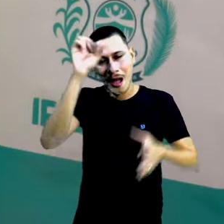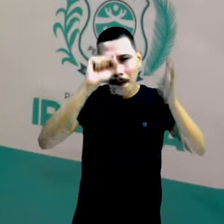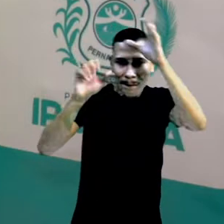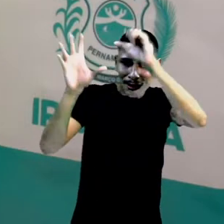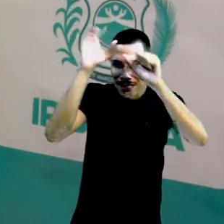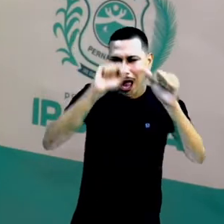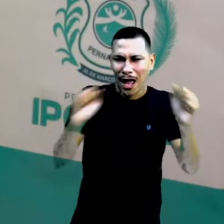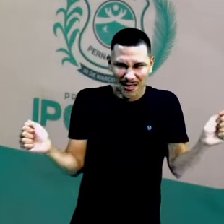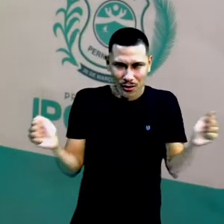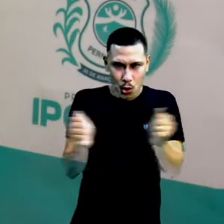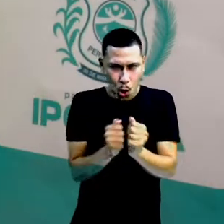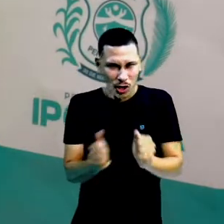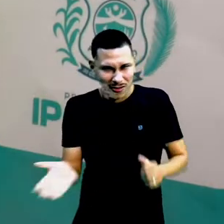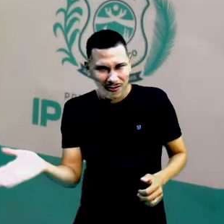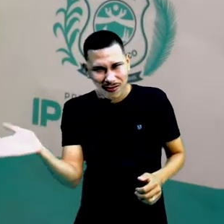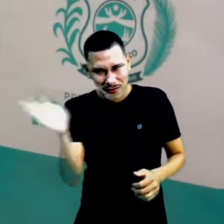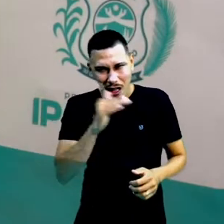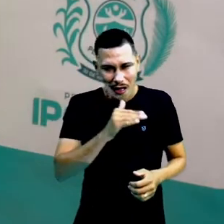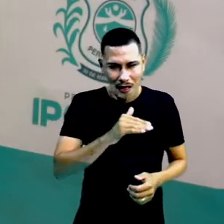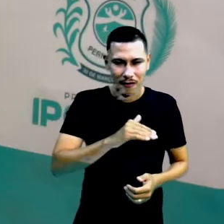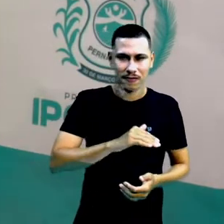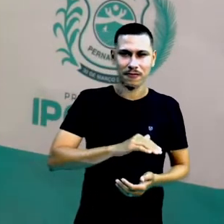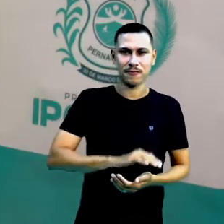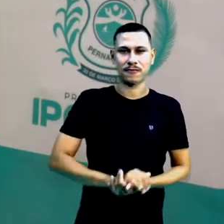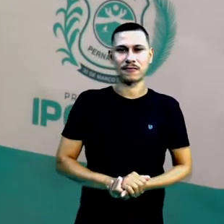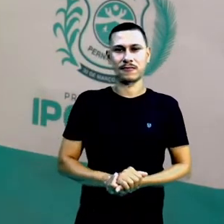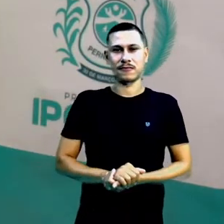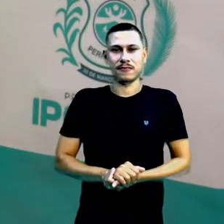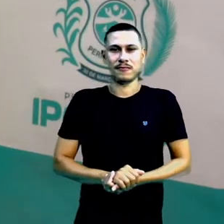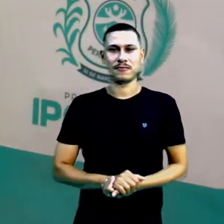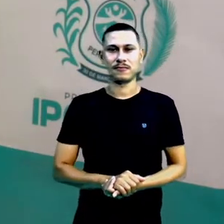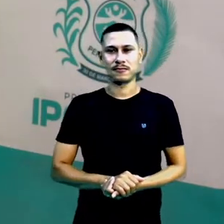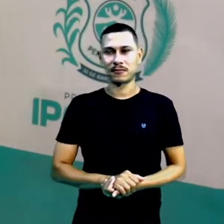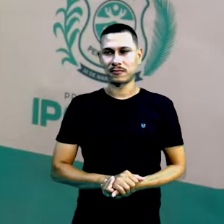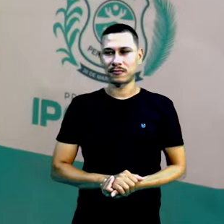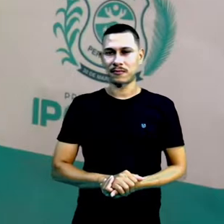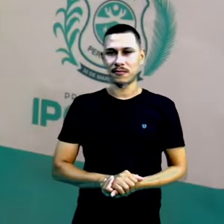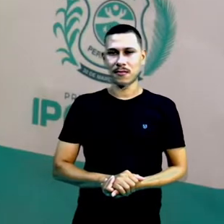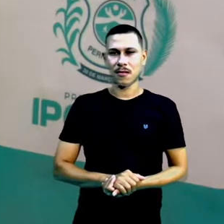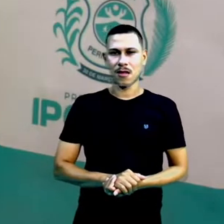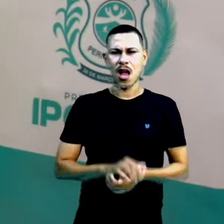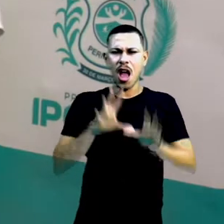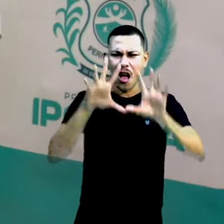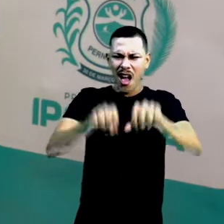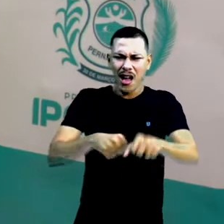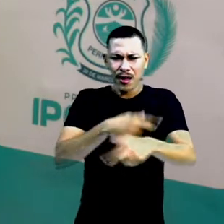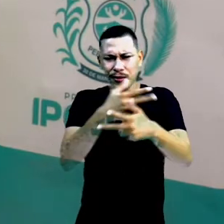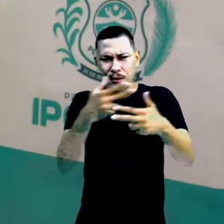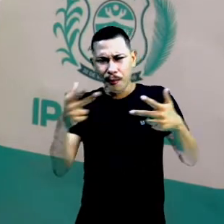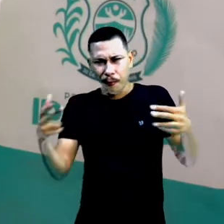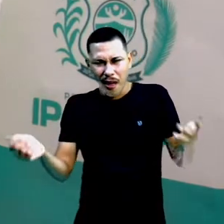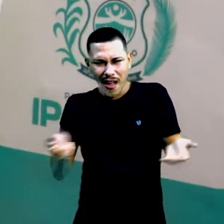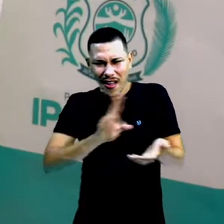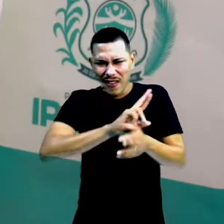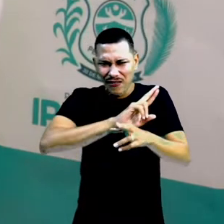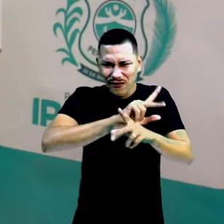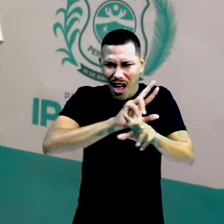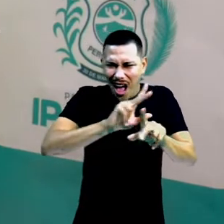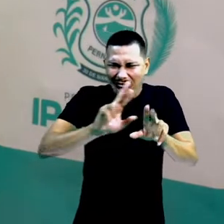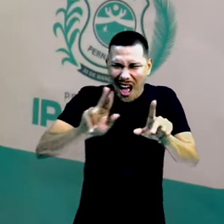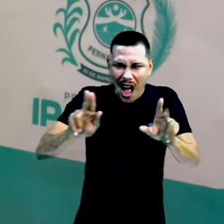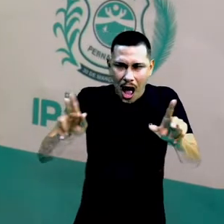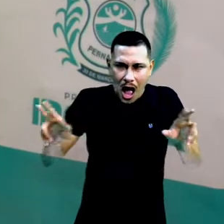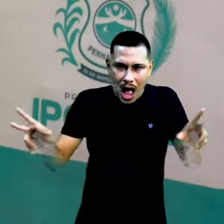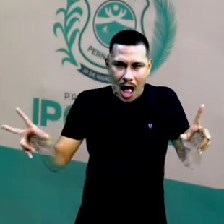juntos. Aprender mais, não é? Nós temos uma grande variedade de animais. Veja quantos animais lindos